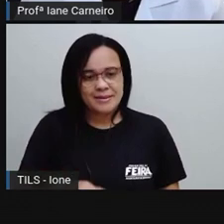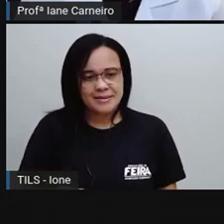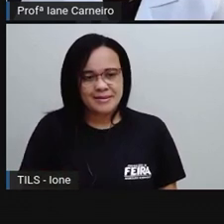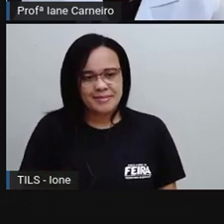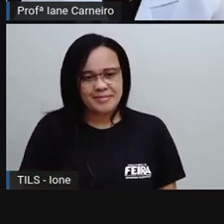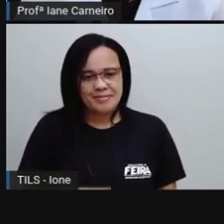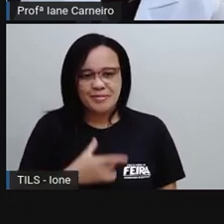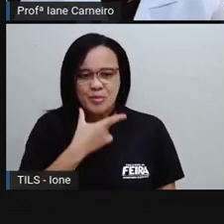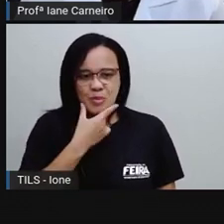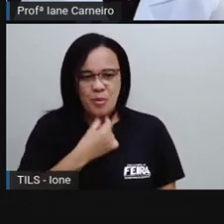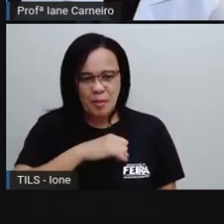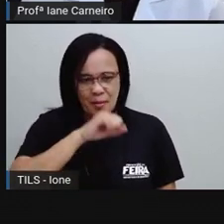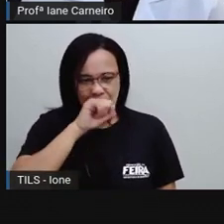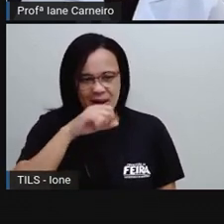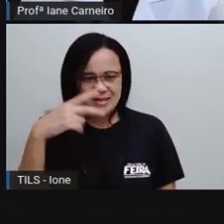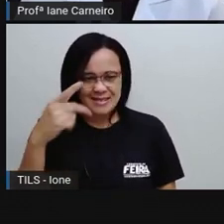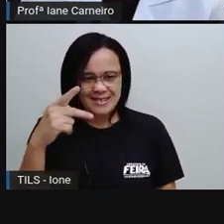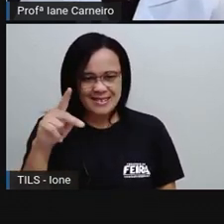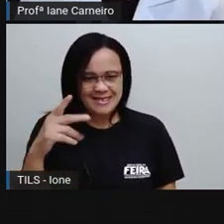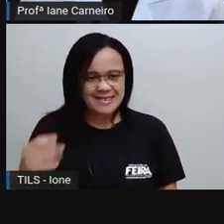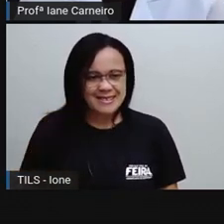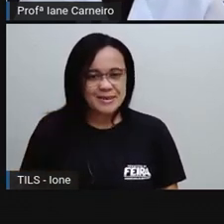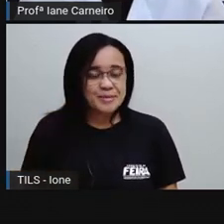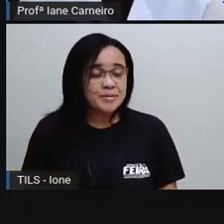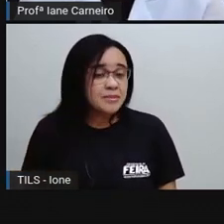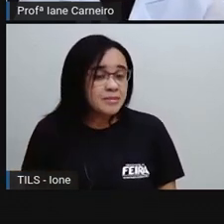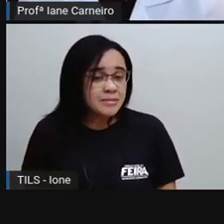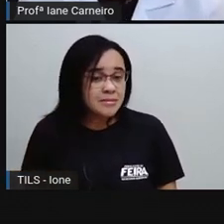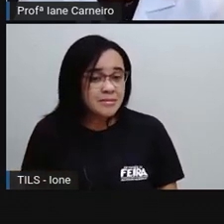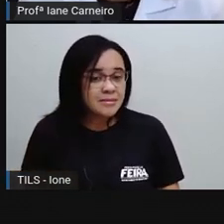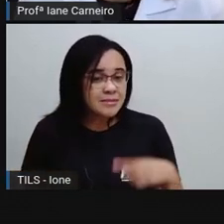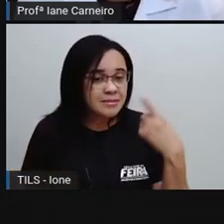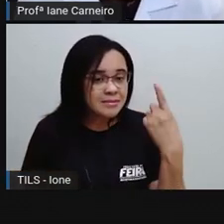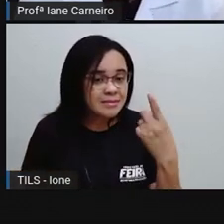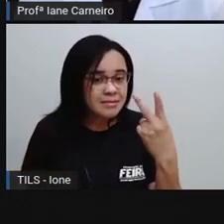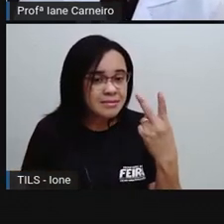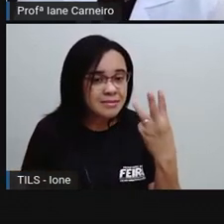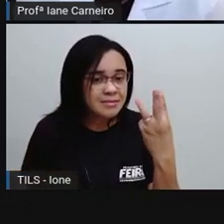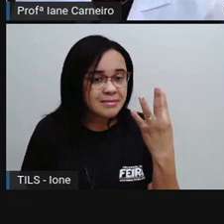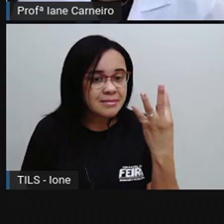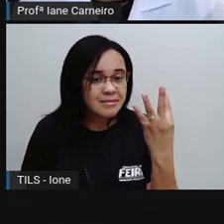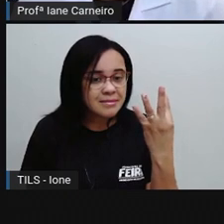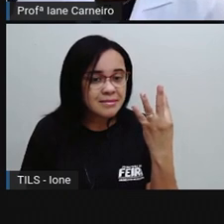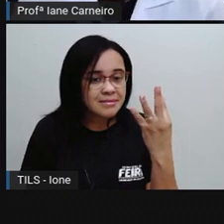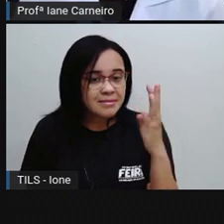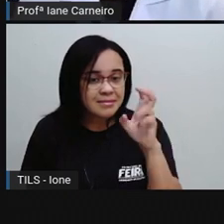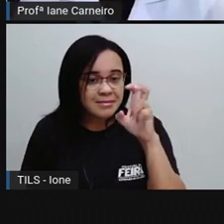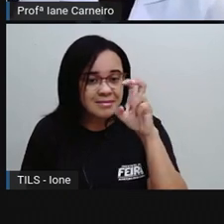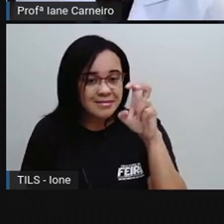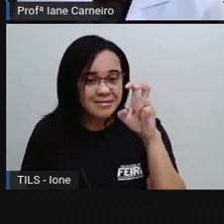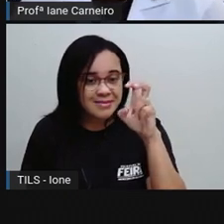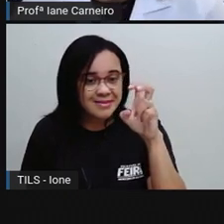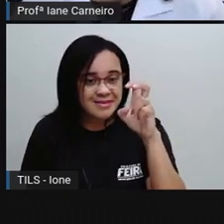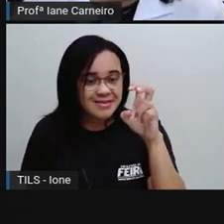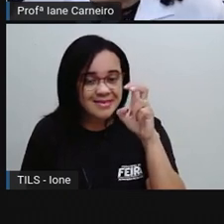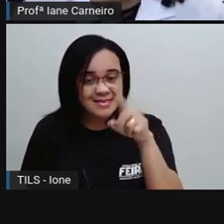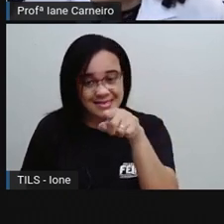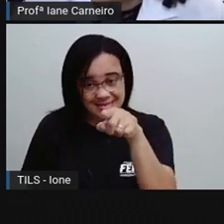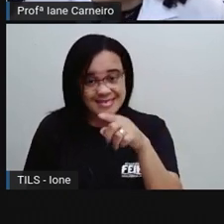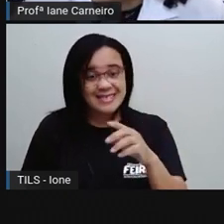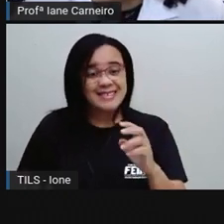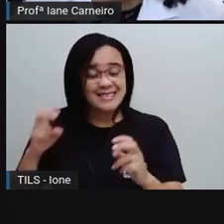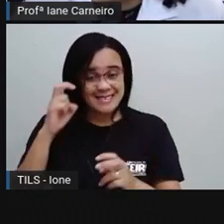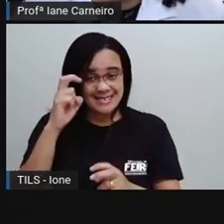dois, três. Quatro. Cinco copos. Vamos escrever o número